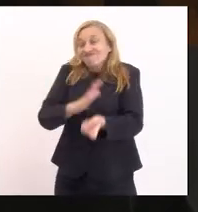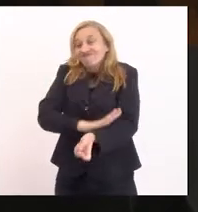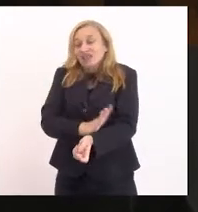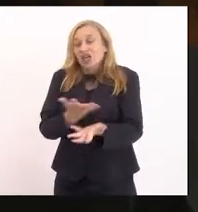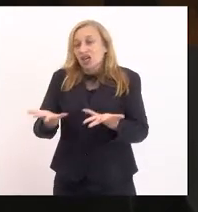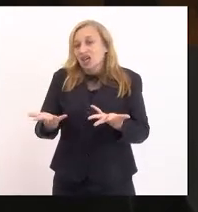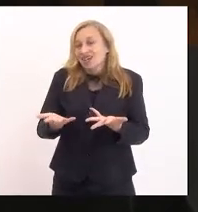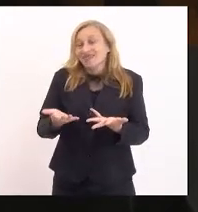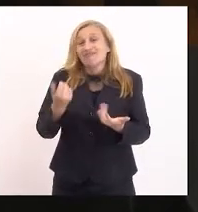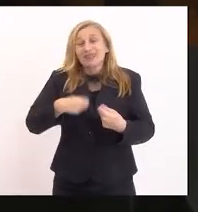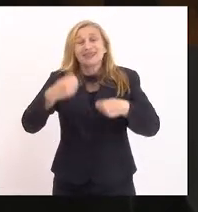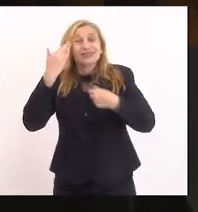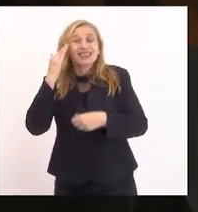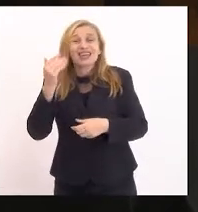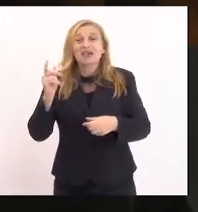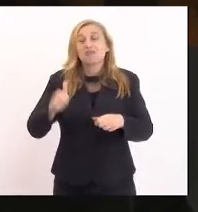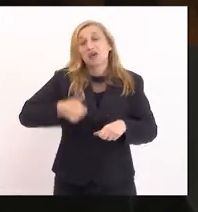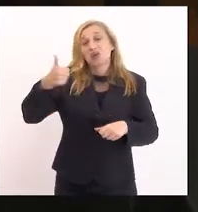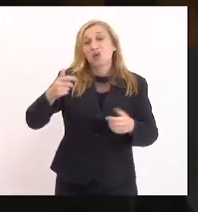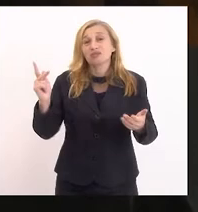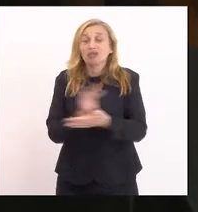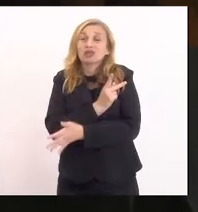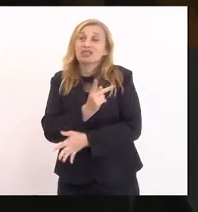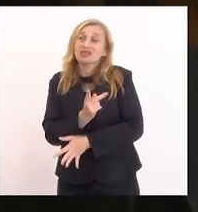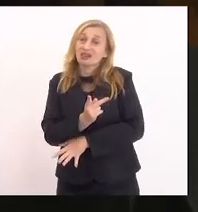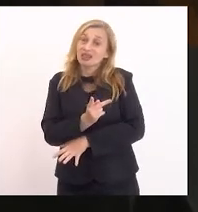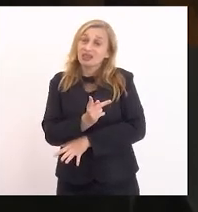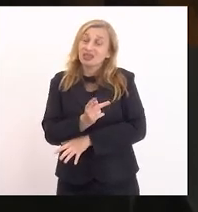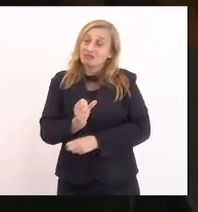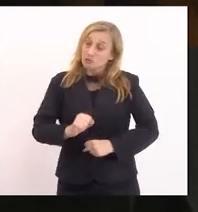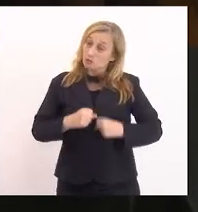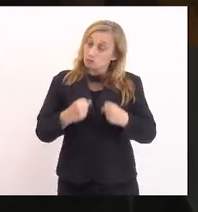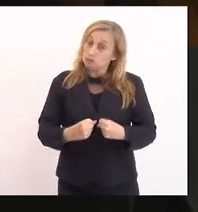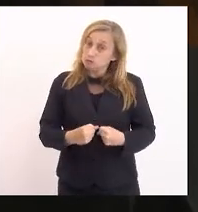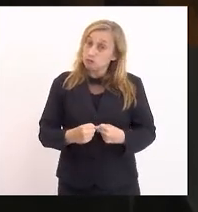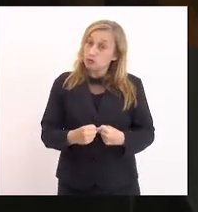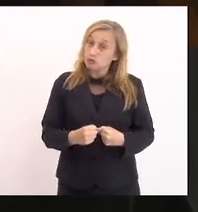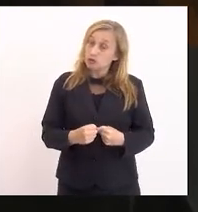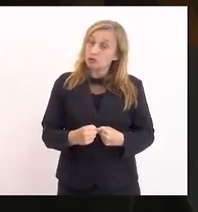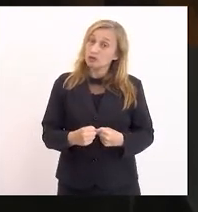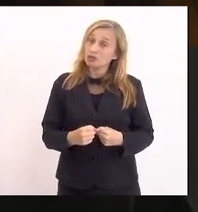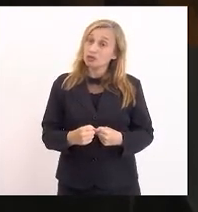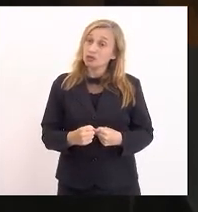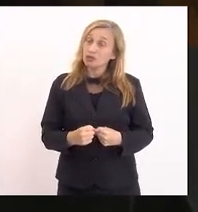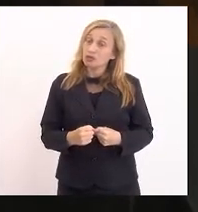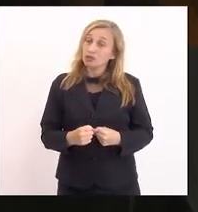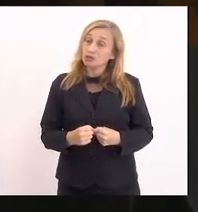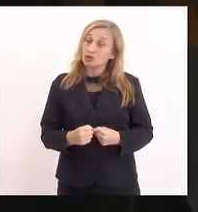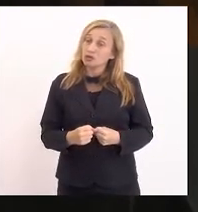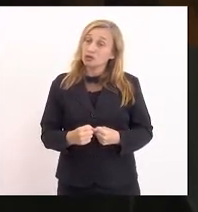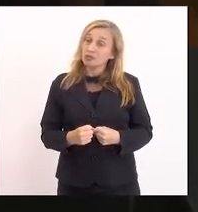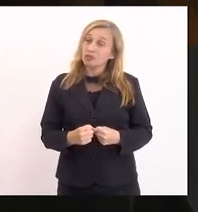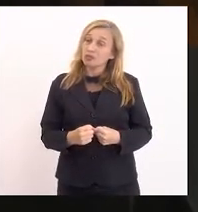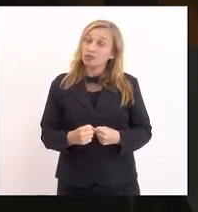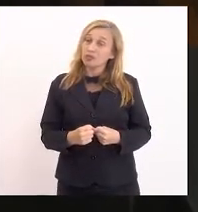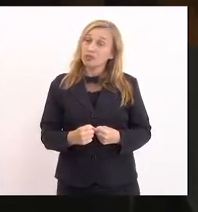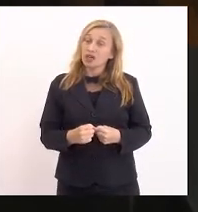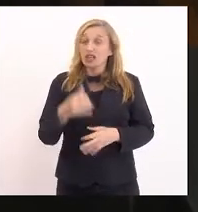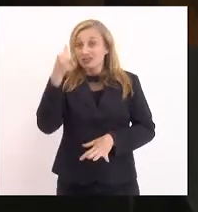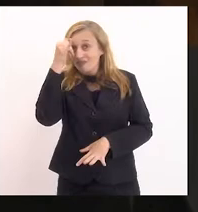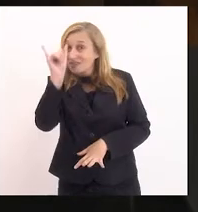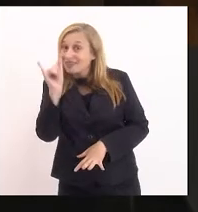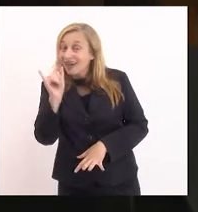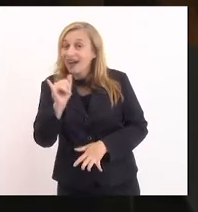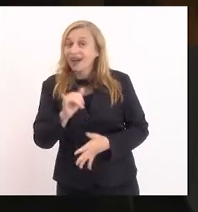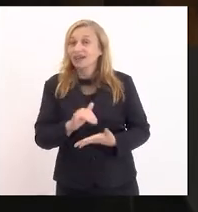entender melhor o que está acontecendo e sobretudo ser firme na agenda de prevenção, na